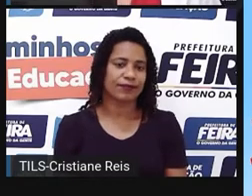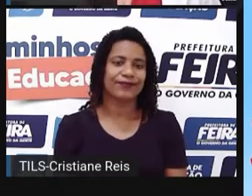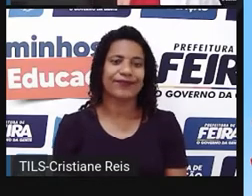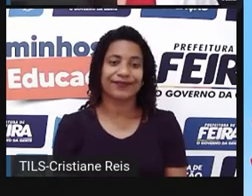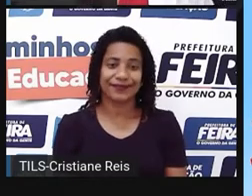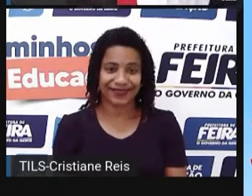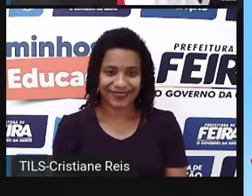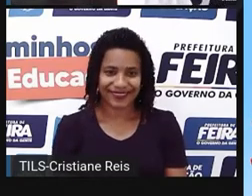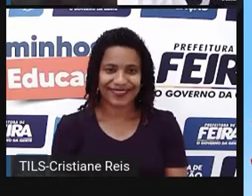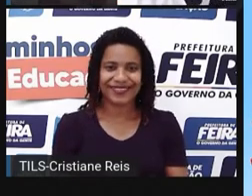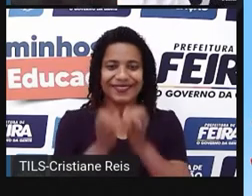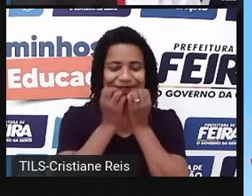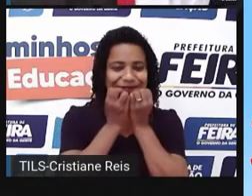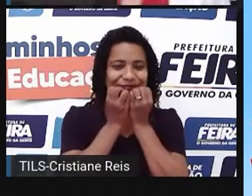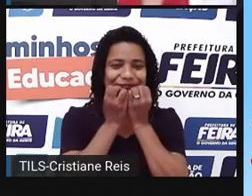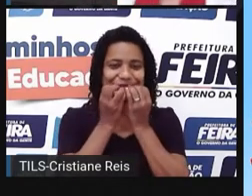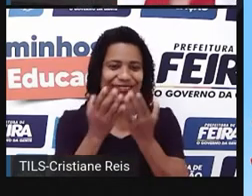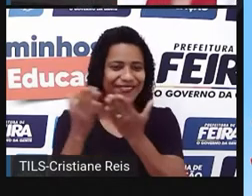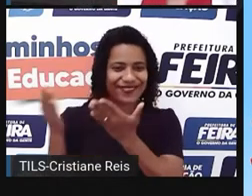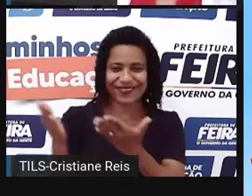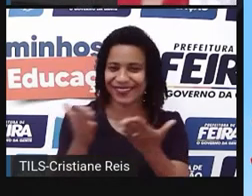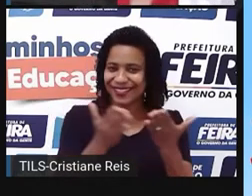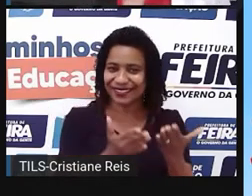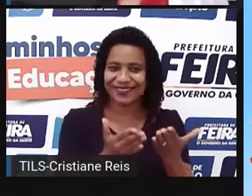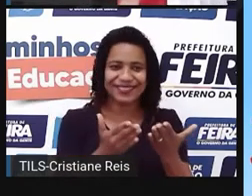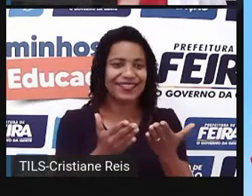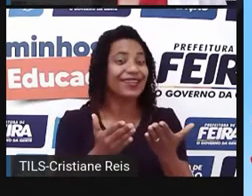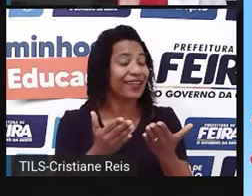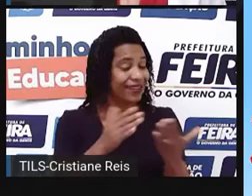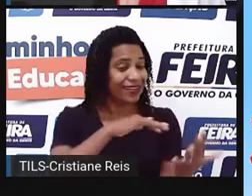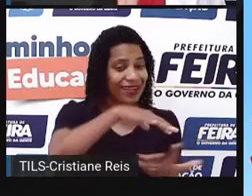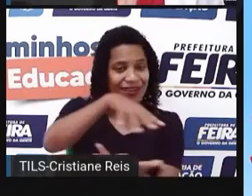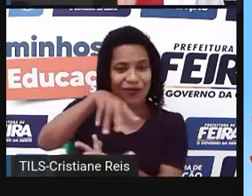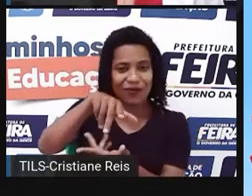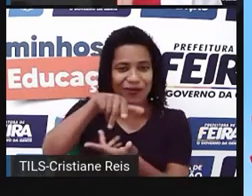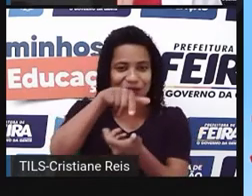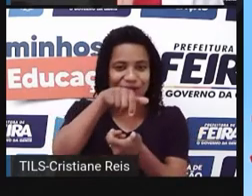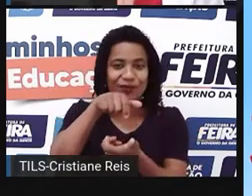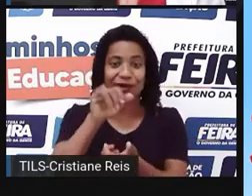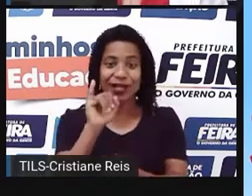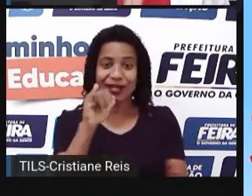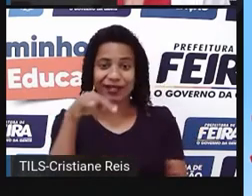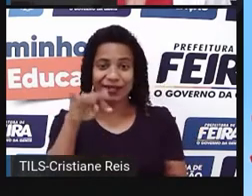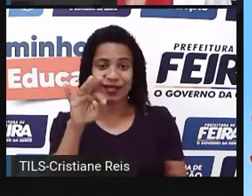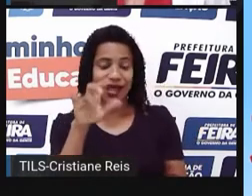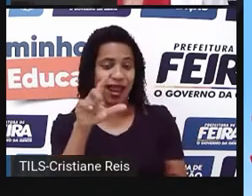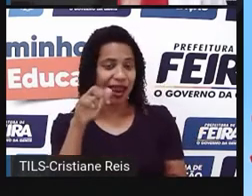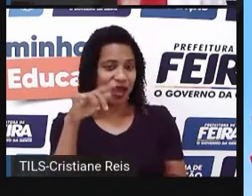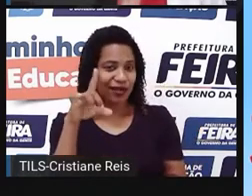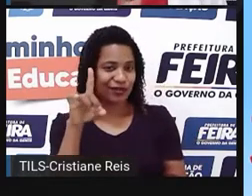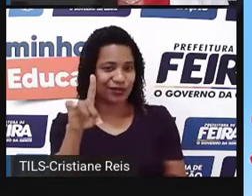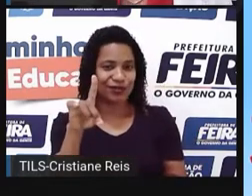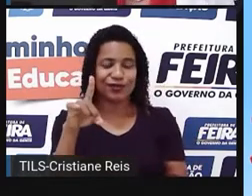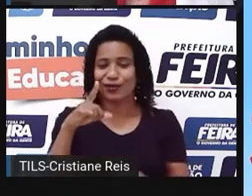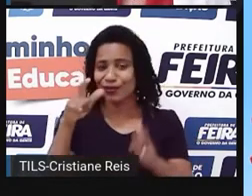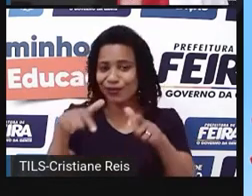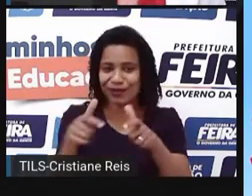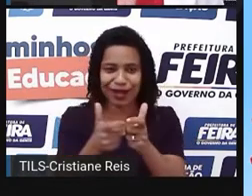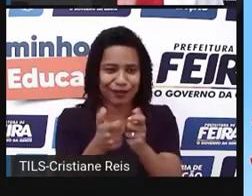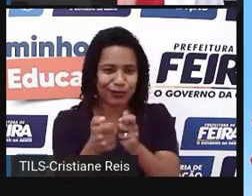Sejam bem-vindos ao Mundo Interland, um lugar mágico repleto de surpresas incríveis.